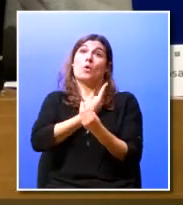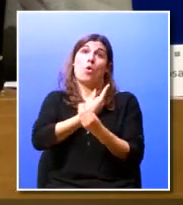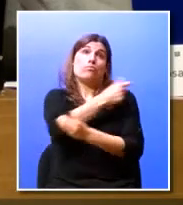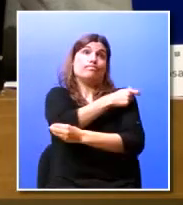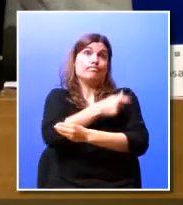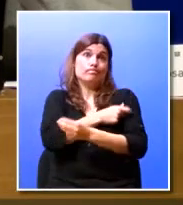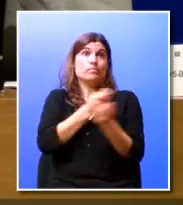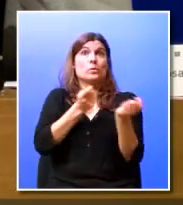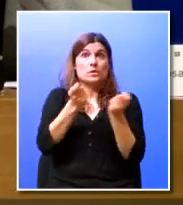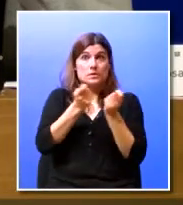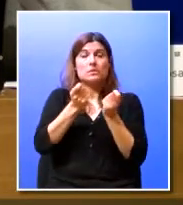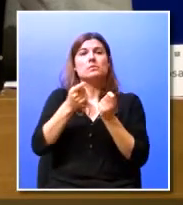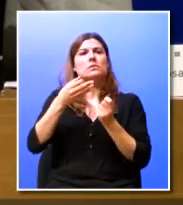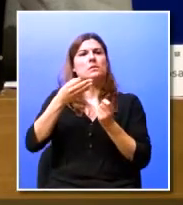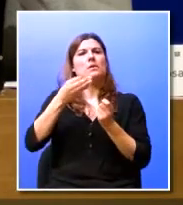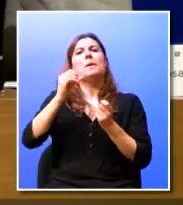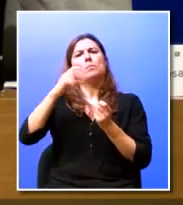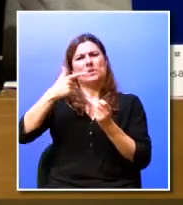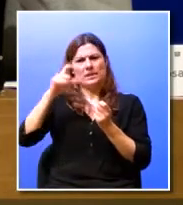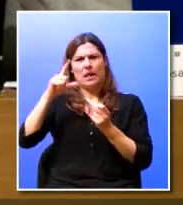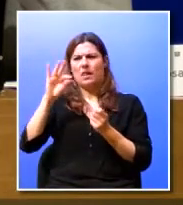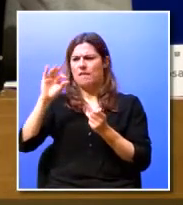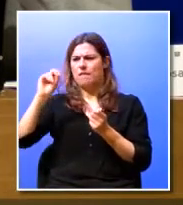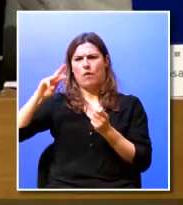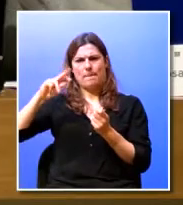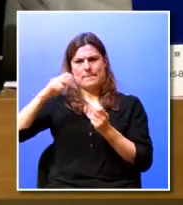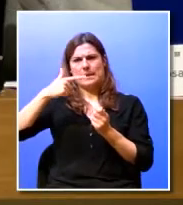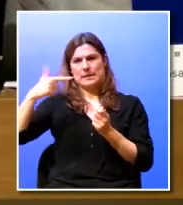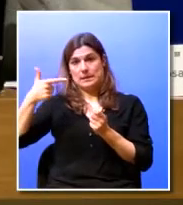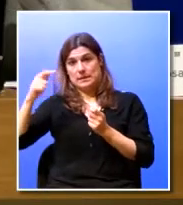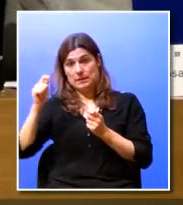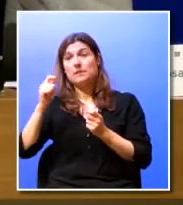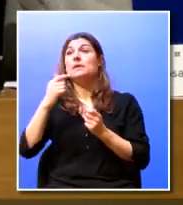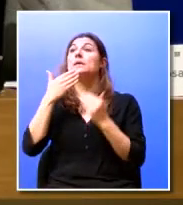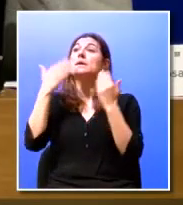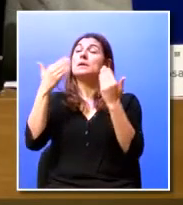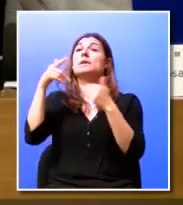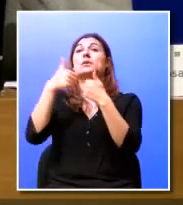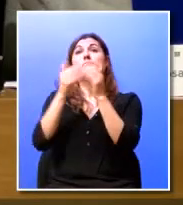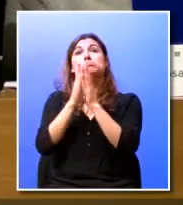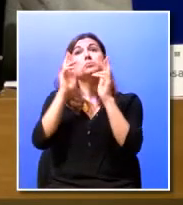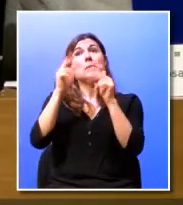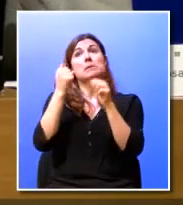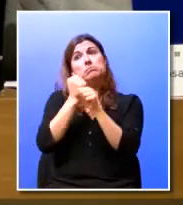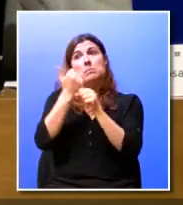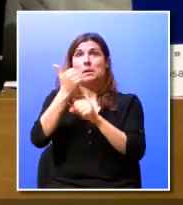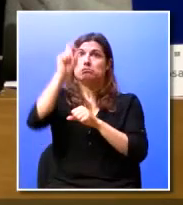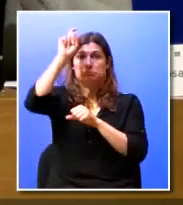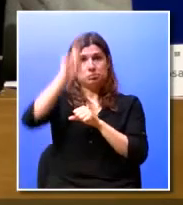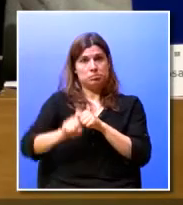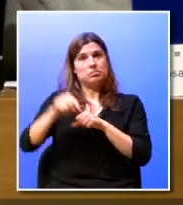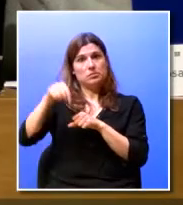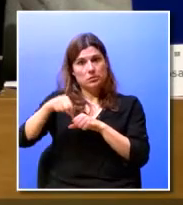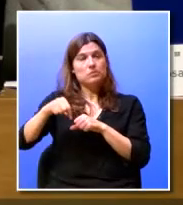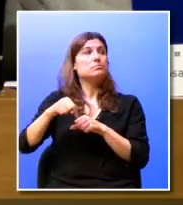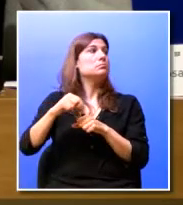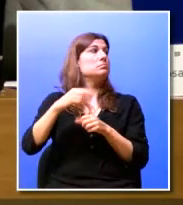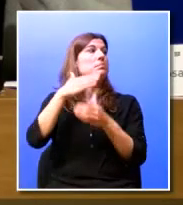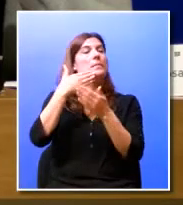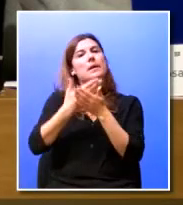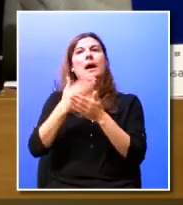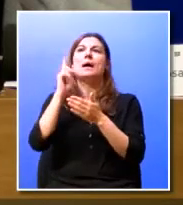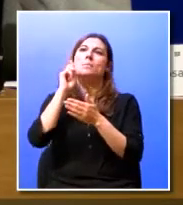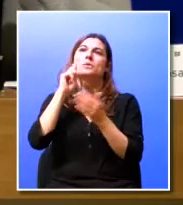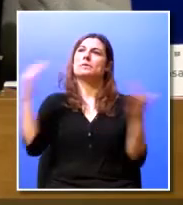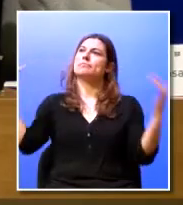portal Format, muito obrigado pela vossa presença e espero que os trabalhos decorram bem e que deem por útil a vossa